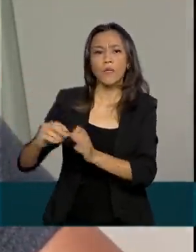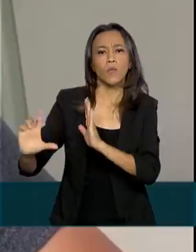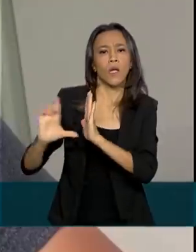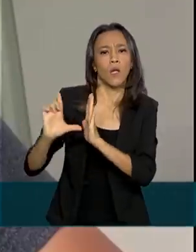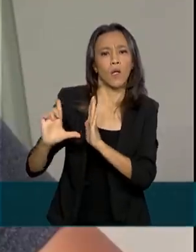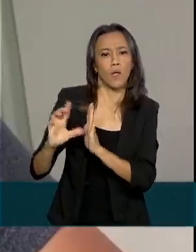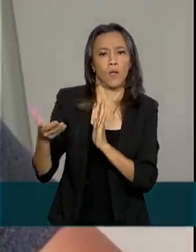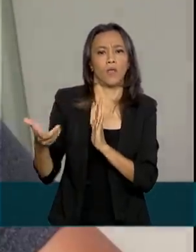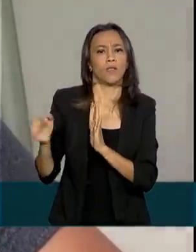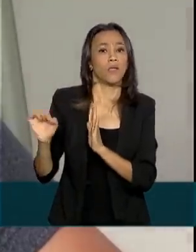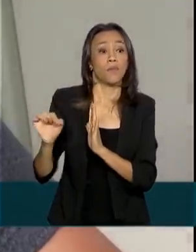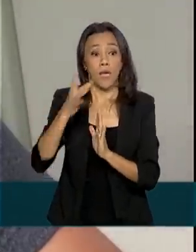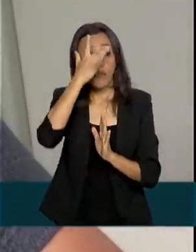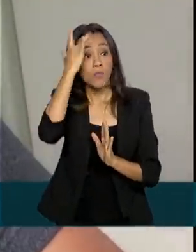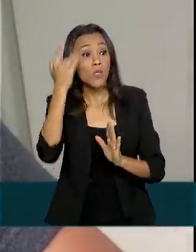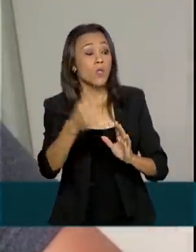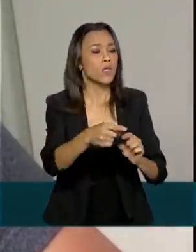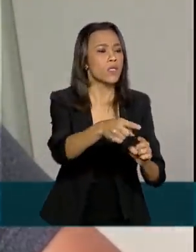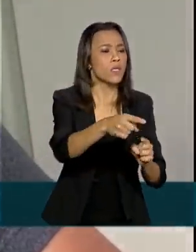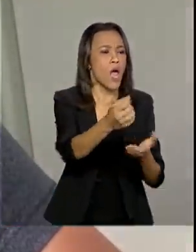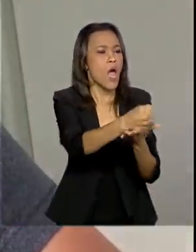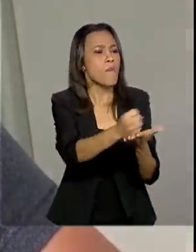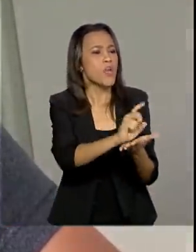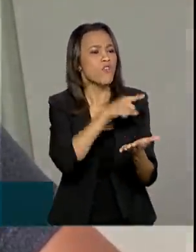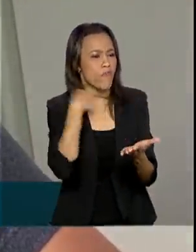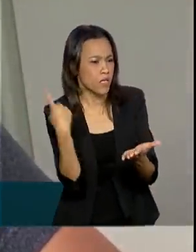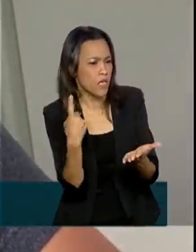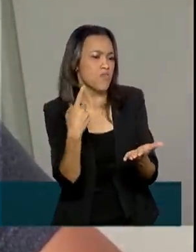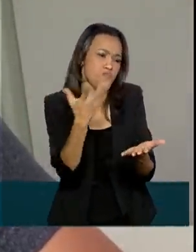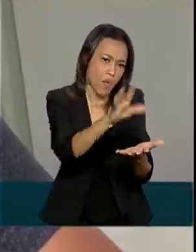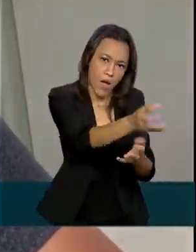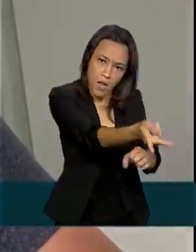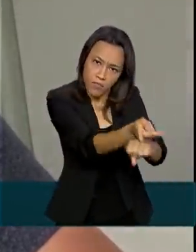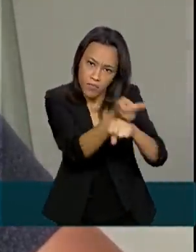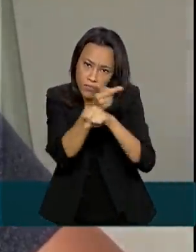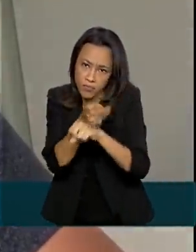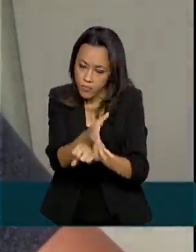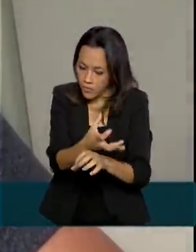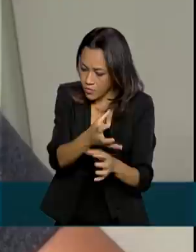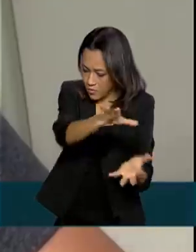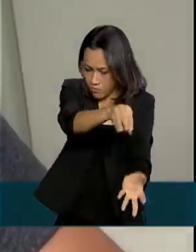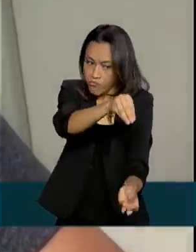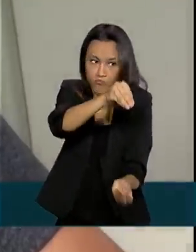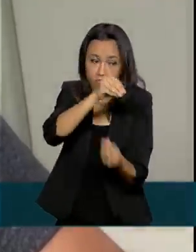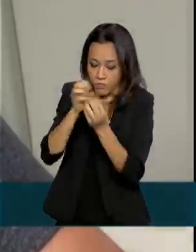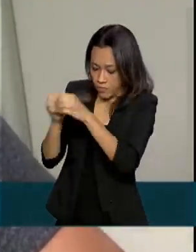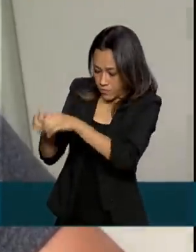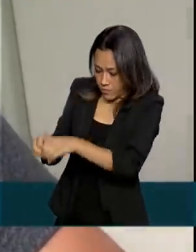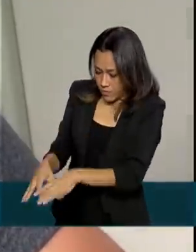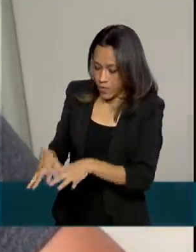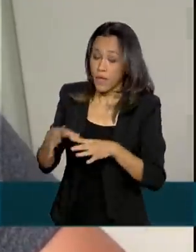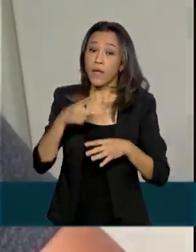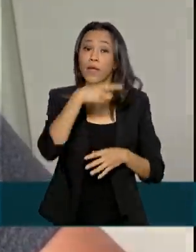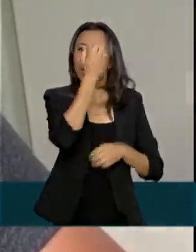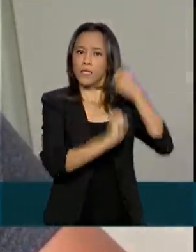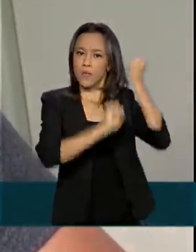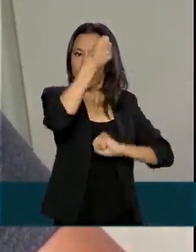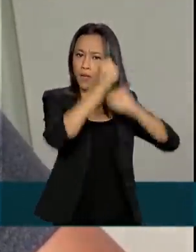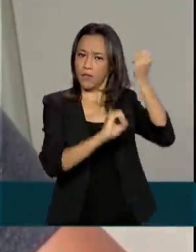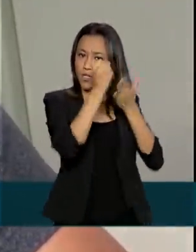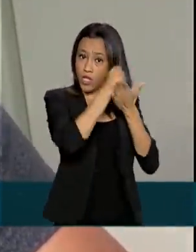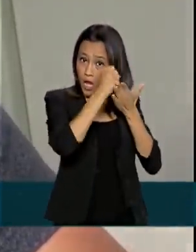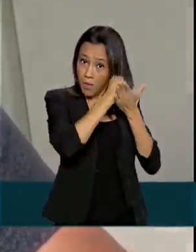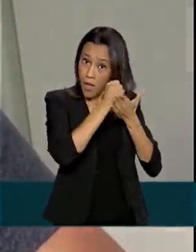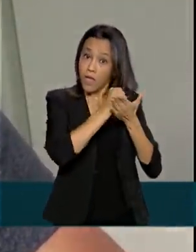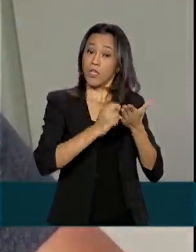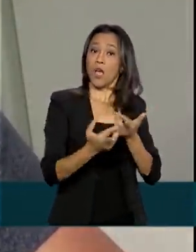o consumidor final fizesse o descarte desse medicamento e as distribuidoras de medicamentos ficariam com